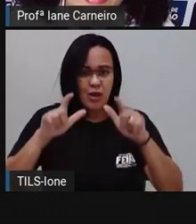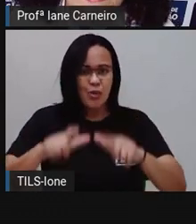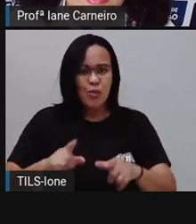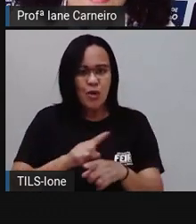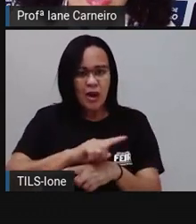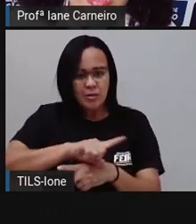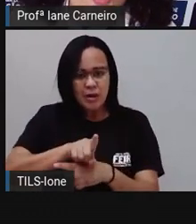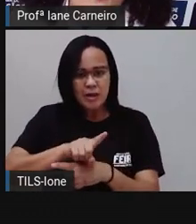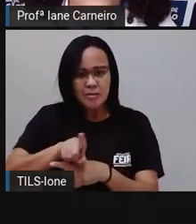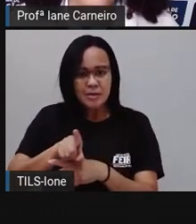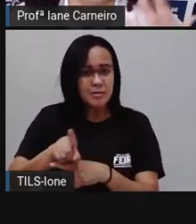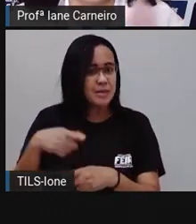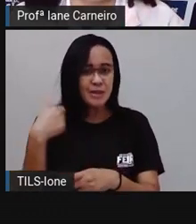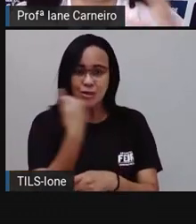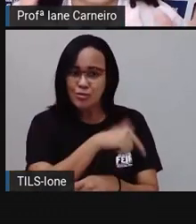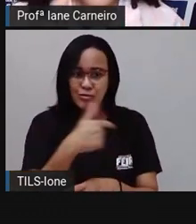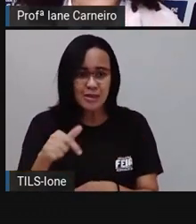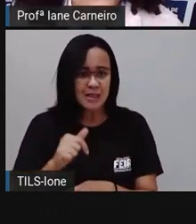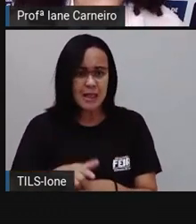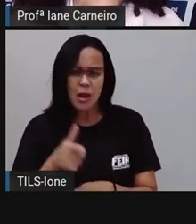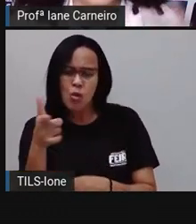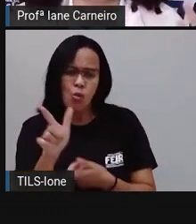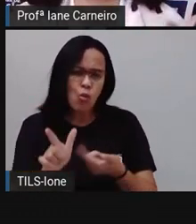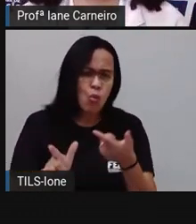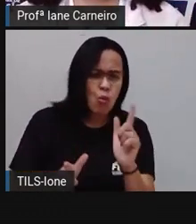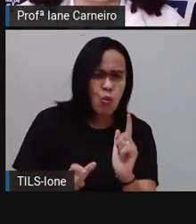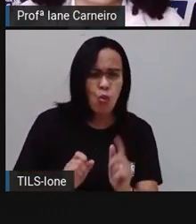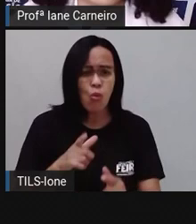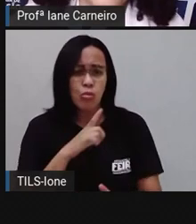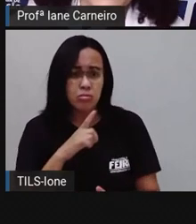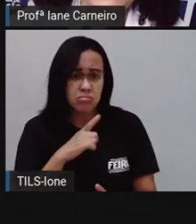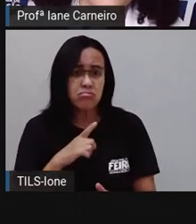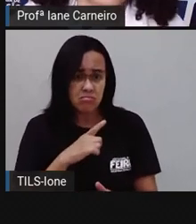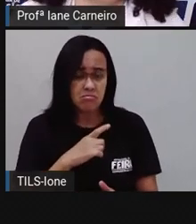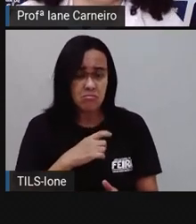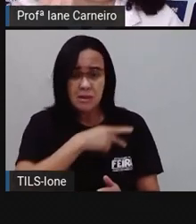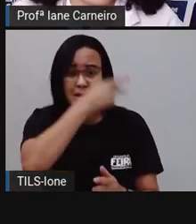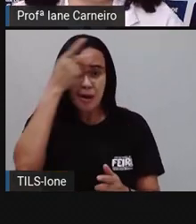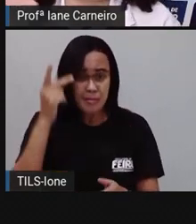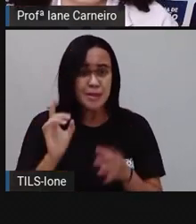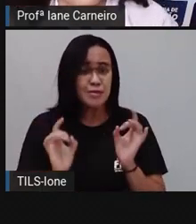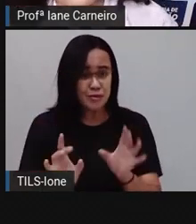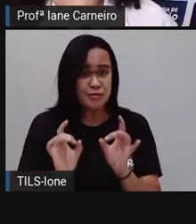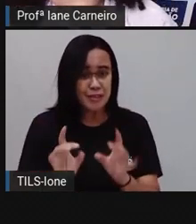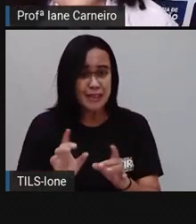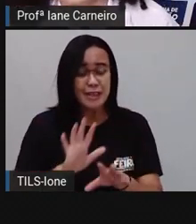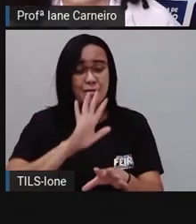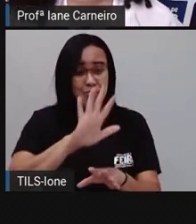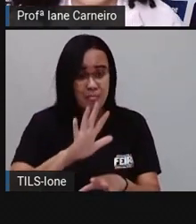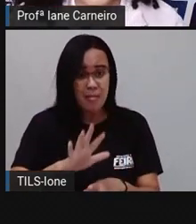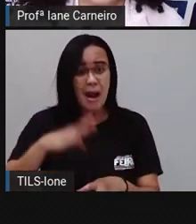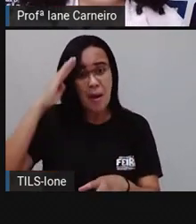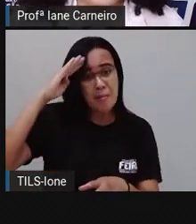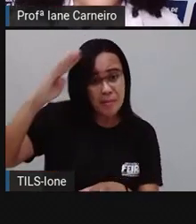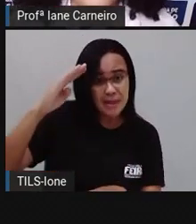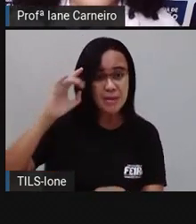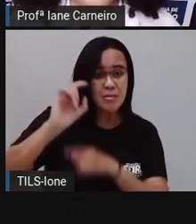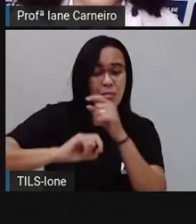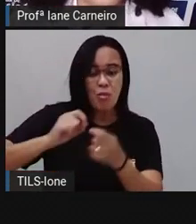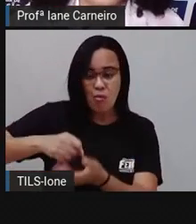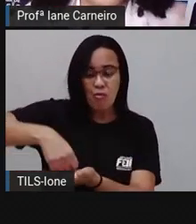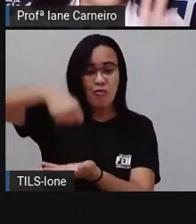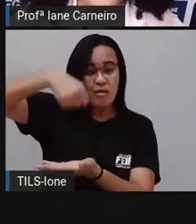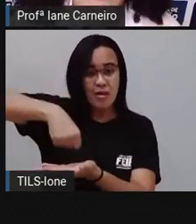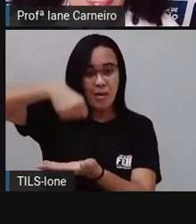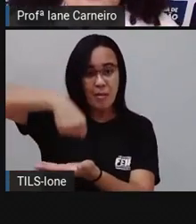feiras livres. Aqui, um ou outro produto que os vendedores vendem pesados na balança, né? Geralmente, assim,